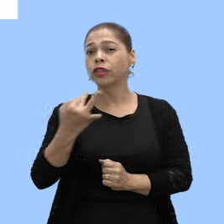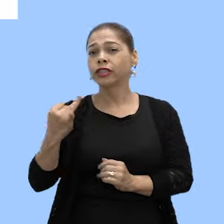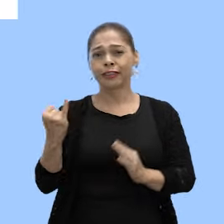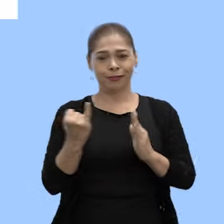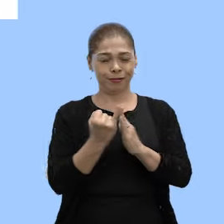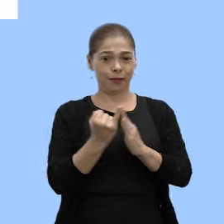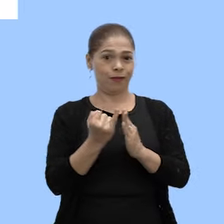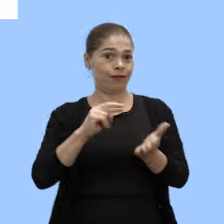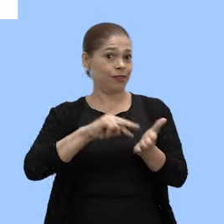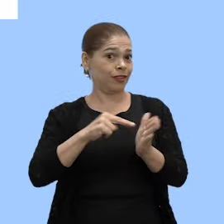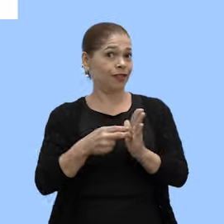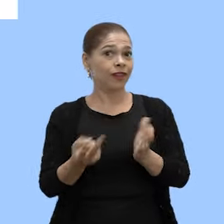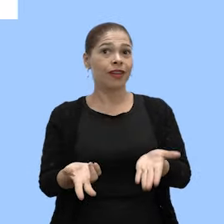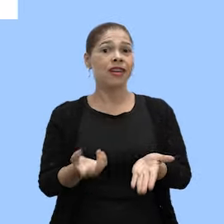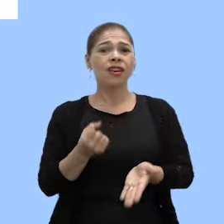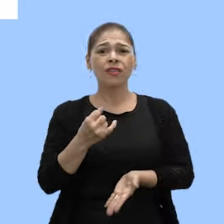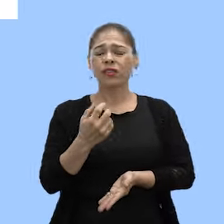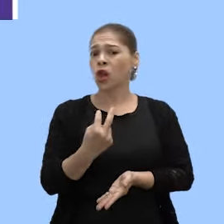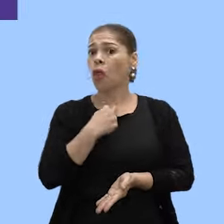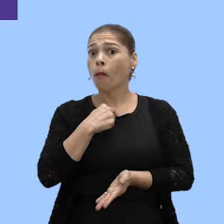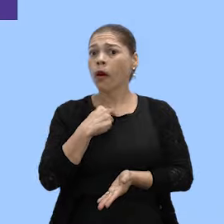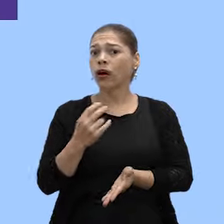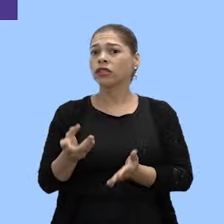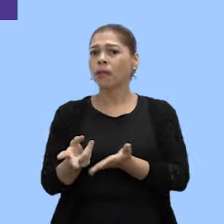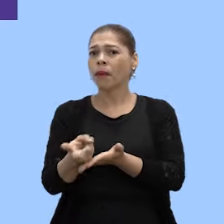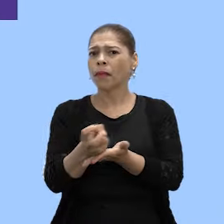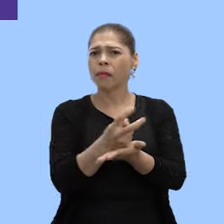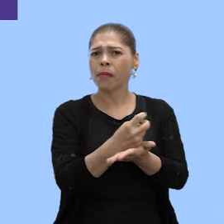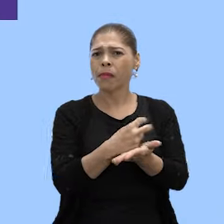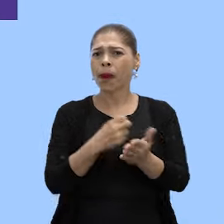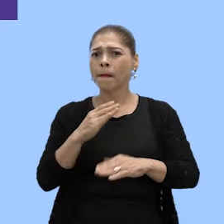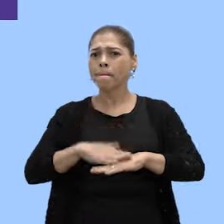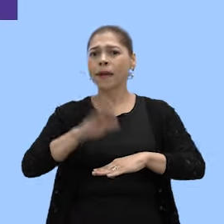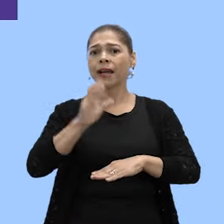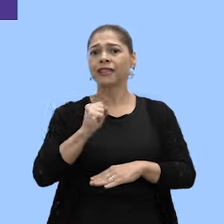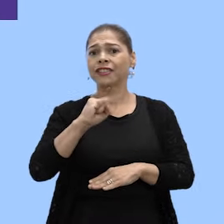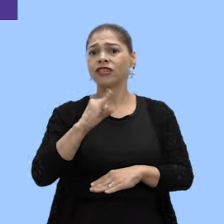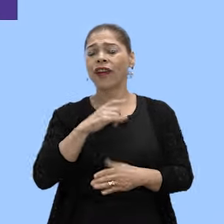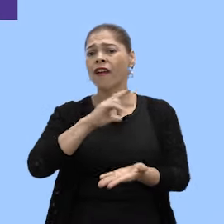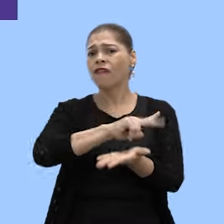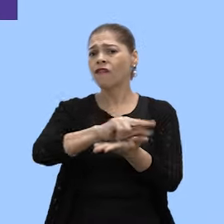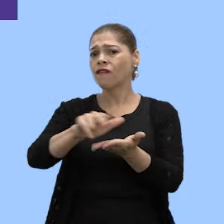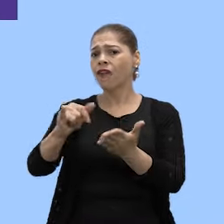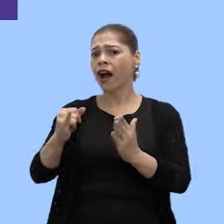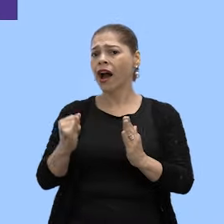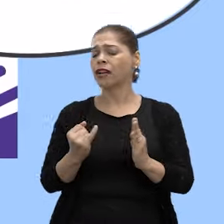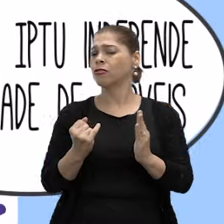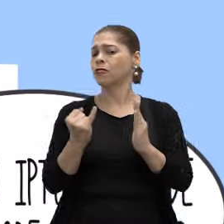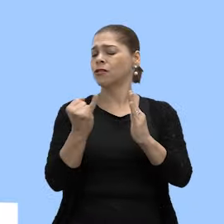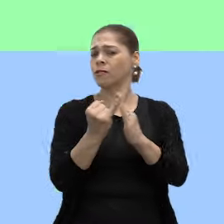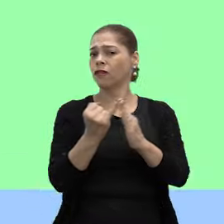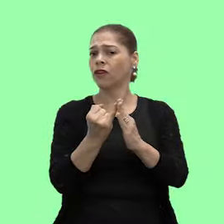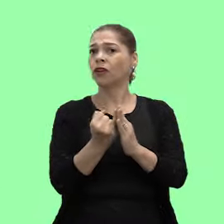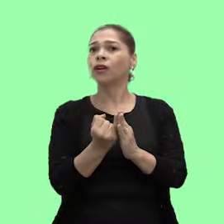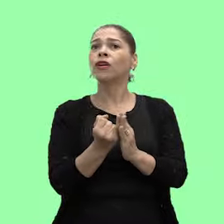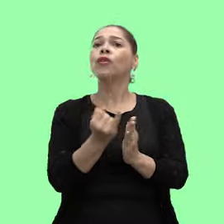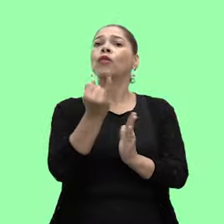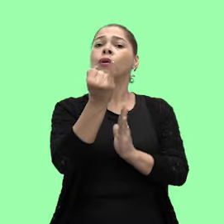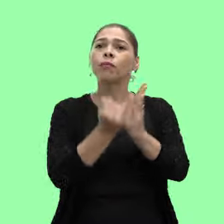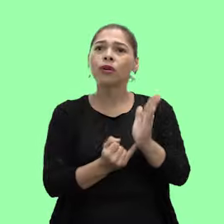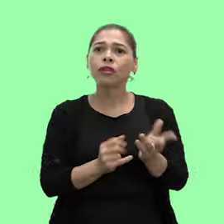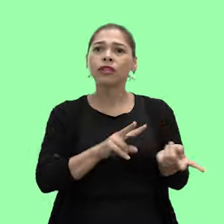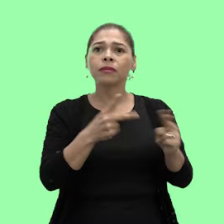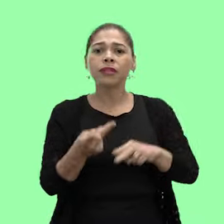elevadas em razão da quantidade de imóveis. Ou seja, você não pode ser tributado mais se você tiver vários imóveis. O